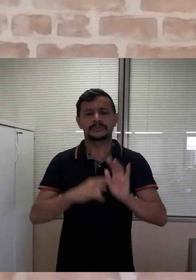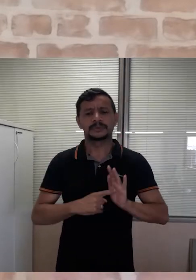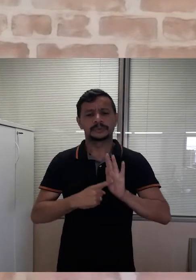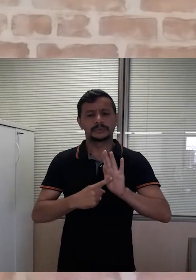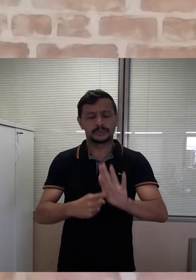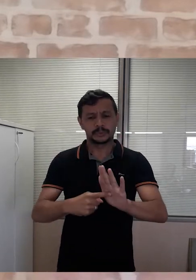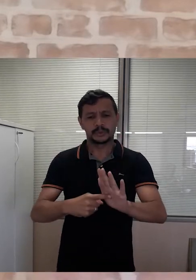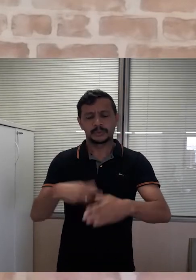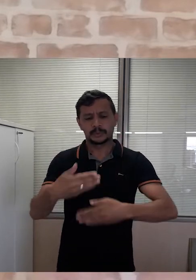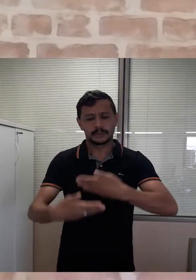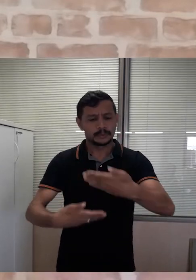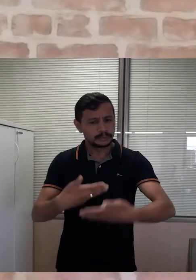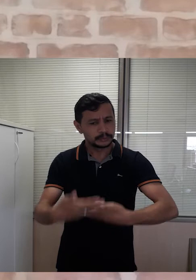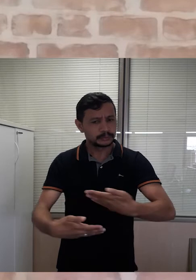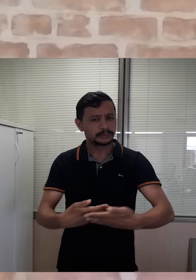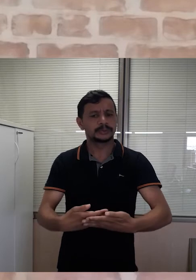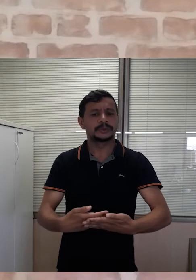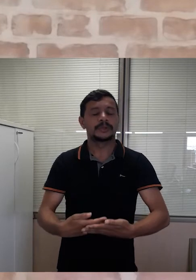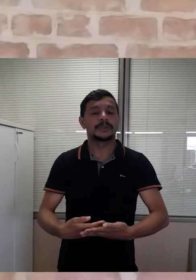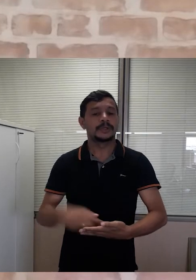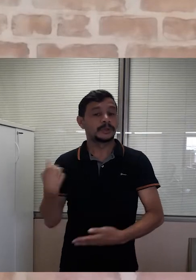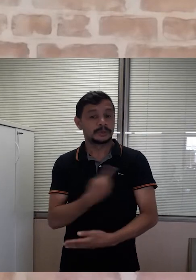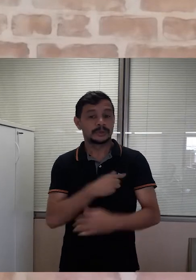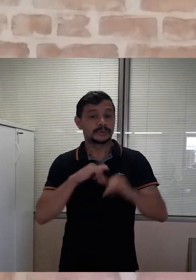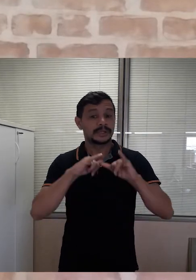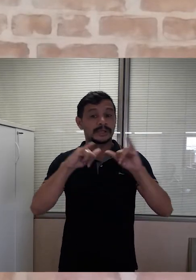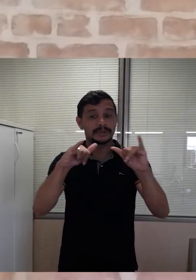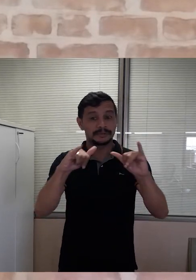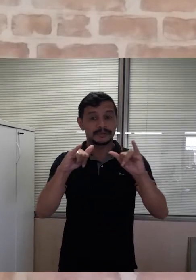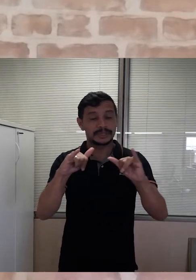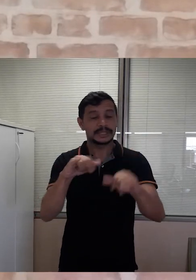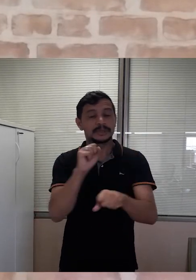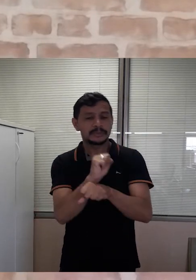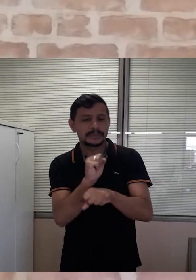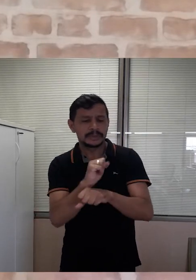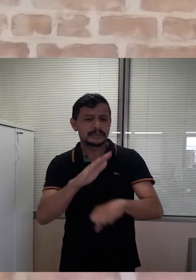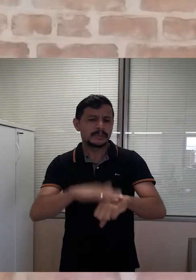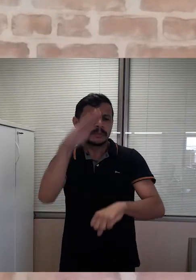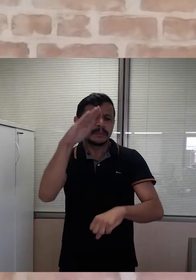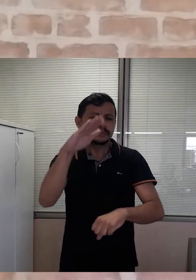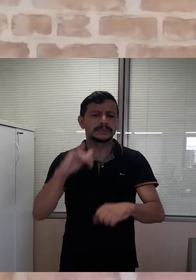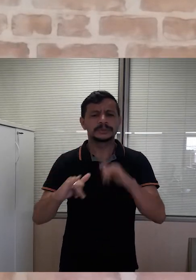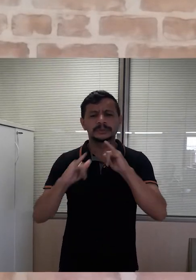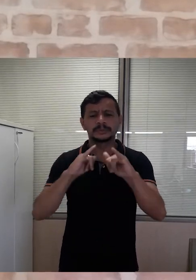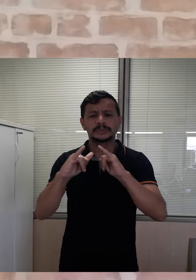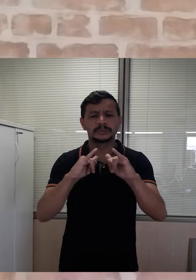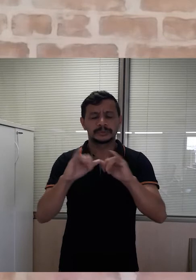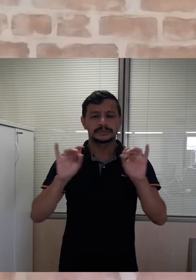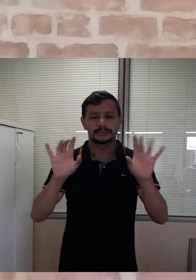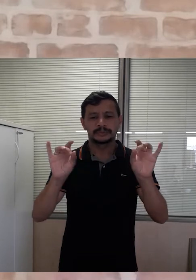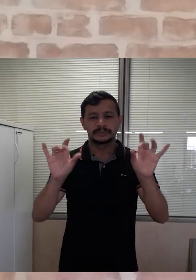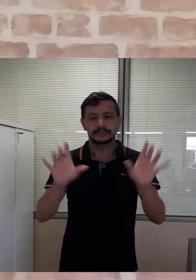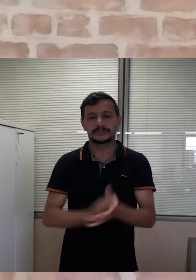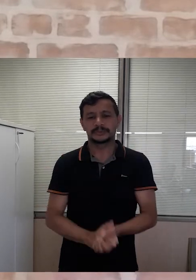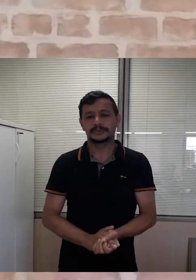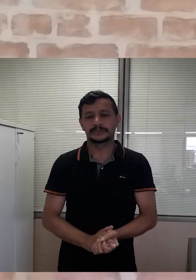capacitismo foram compartilhadas. Em breve, gente compartilha com você mais informações sobre